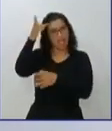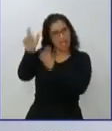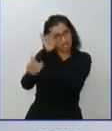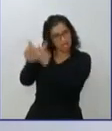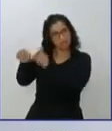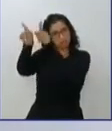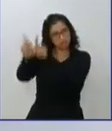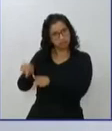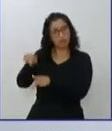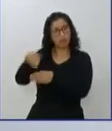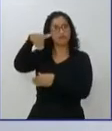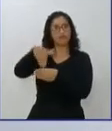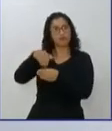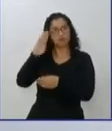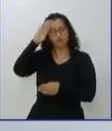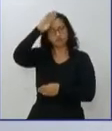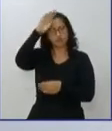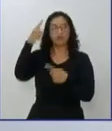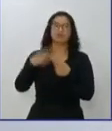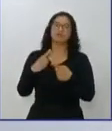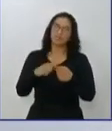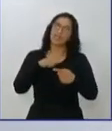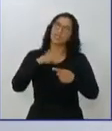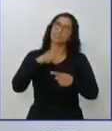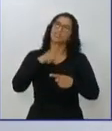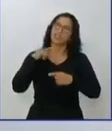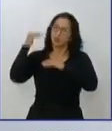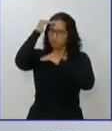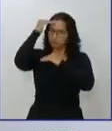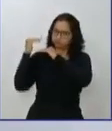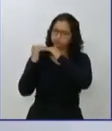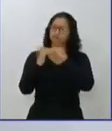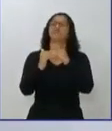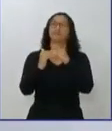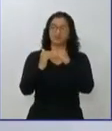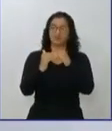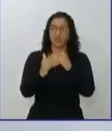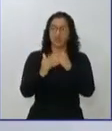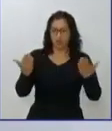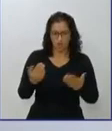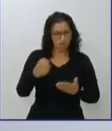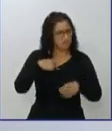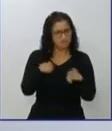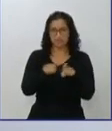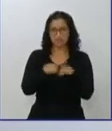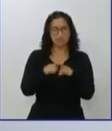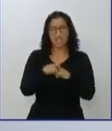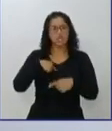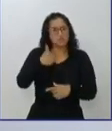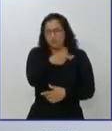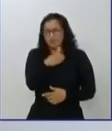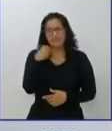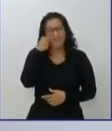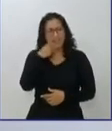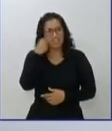firmeza, pela sua coerência e pelas suas bandeiras. Então, não há qualquer falta de experiência. O que nós